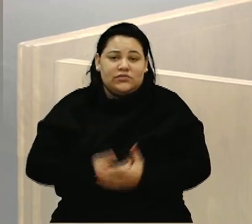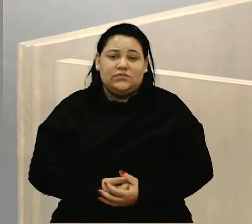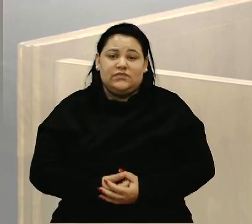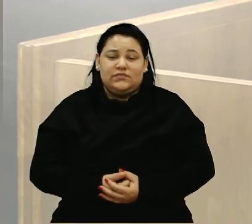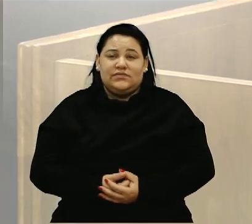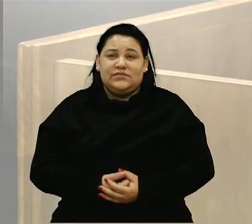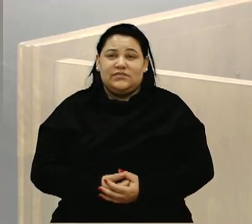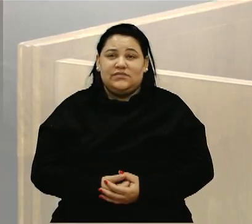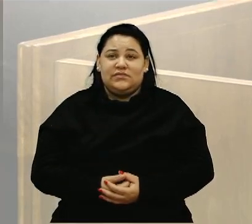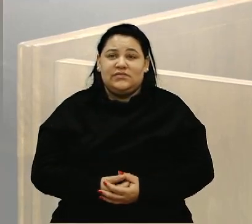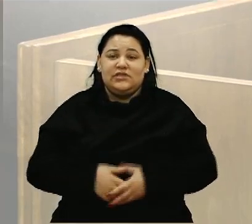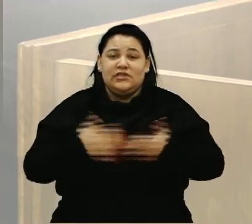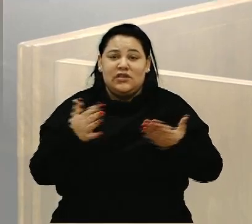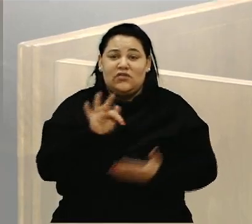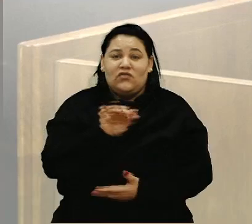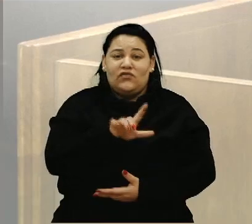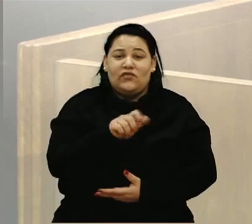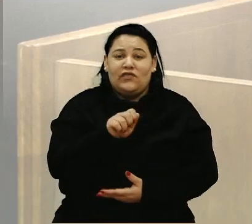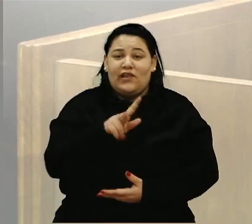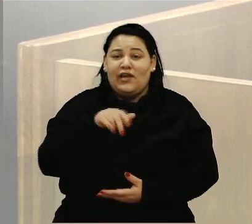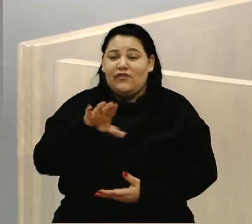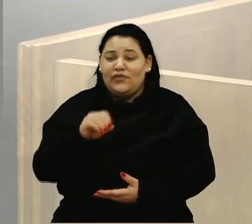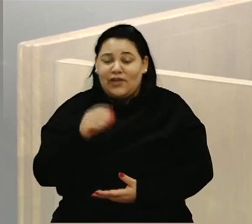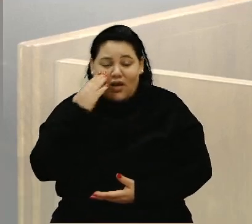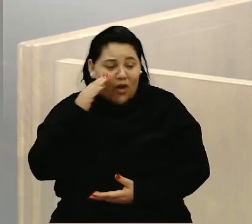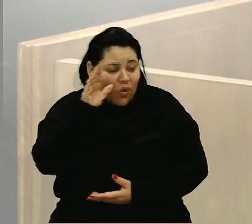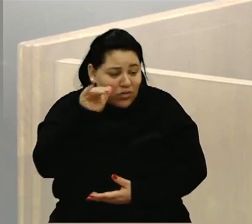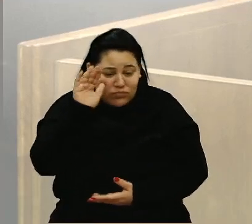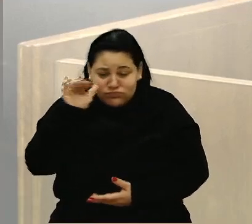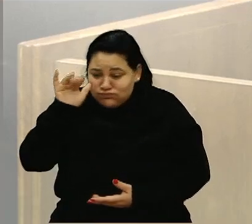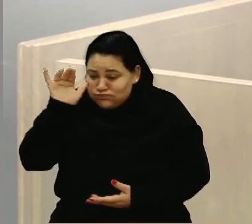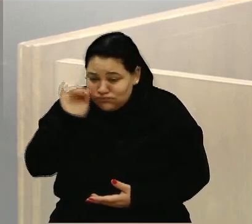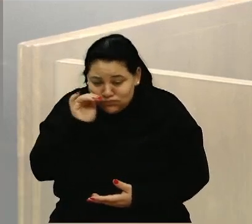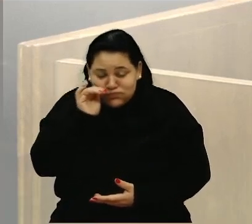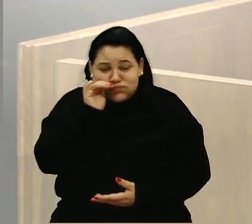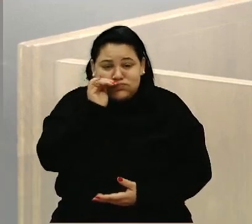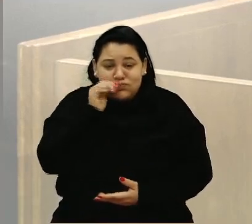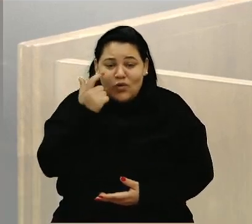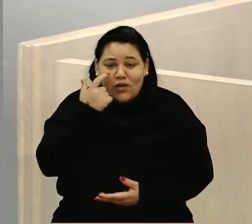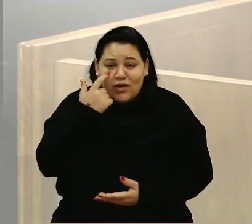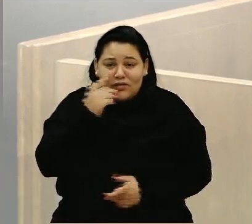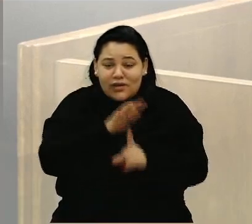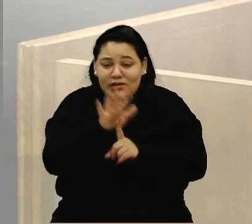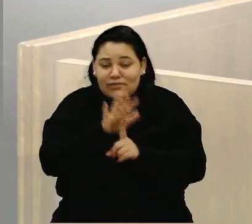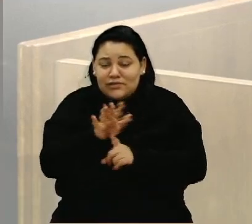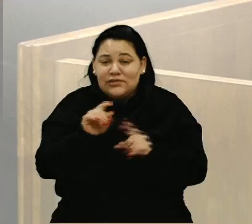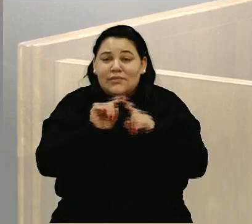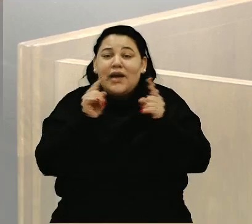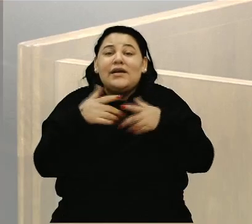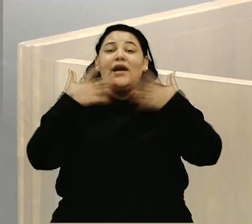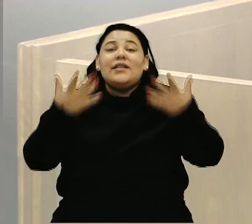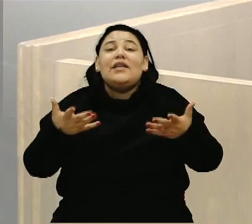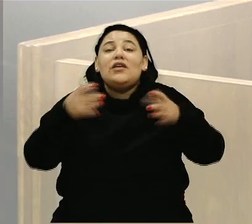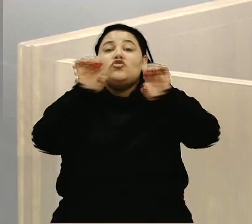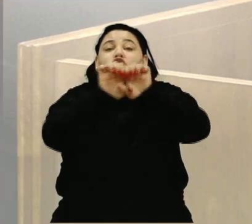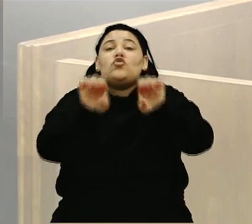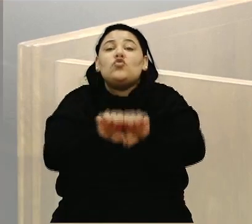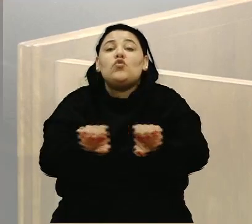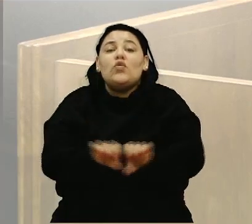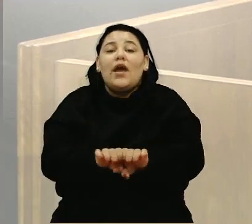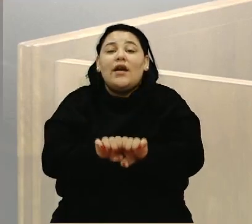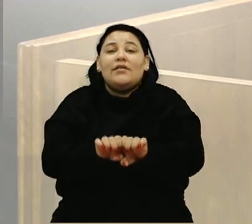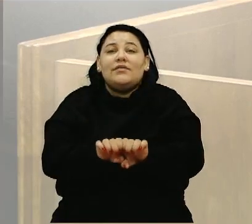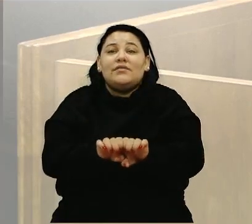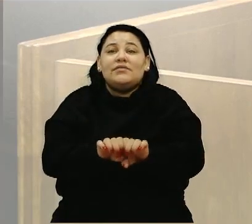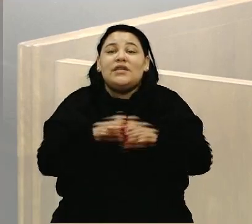Então, o Flavinho está lá mapeando, remapeando as demandas com os presidentes. Mas cadê a estrutura da Secretaria de Obras? Meu Deus,